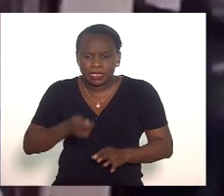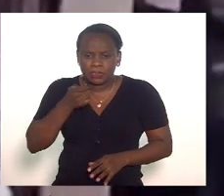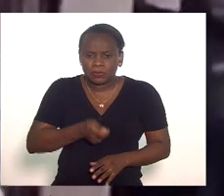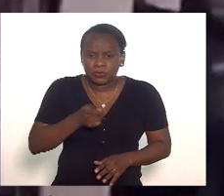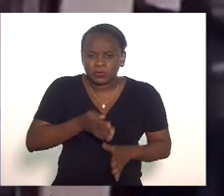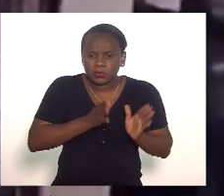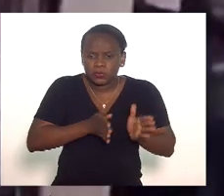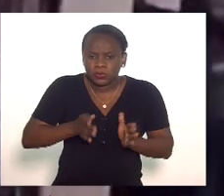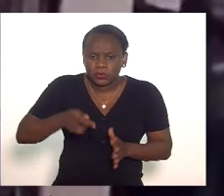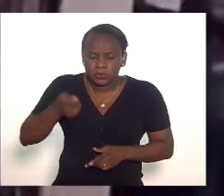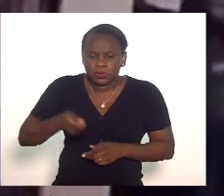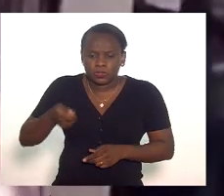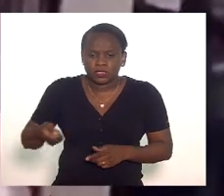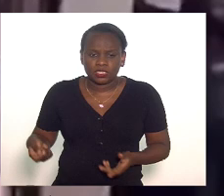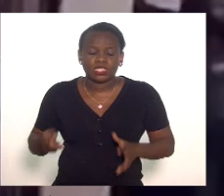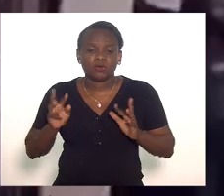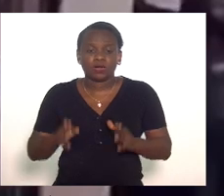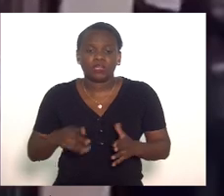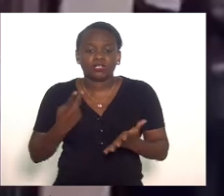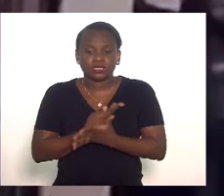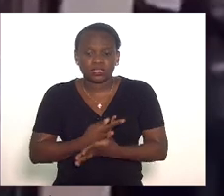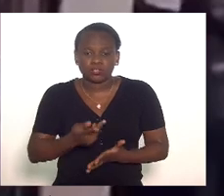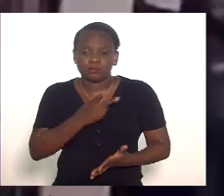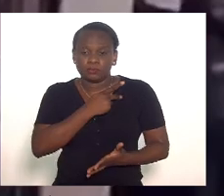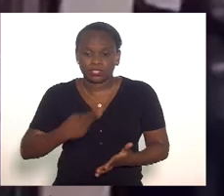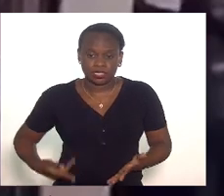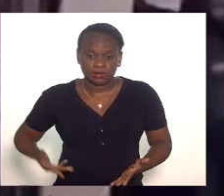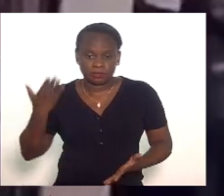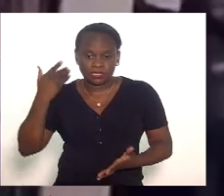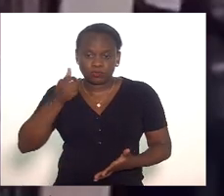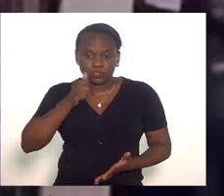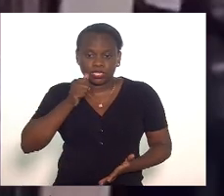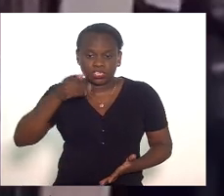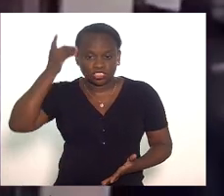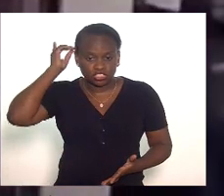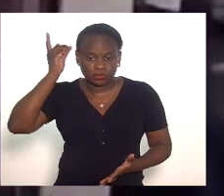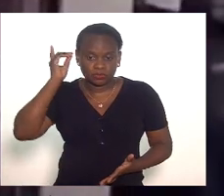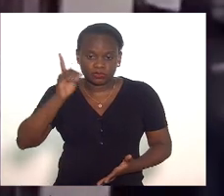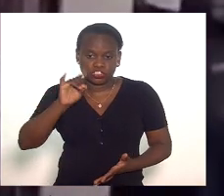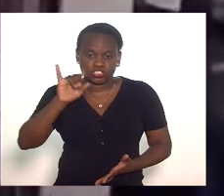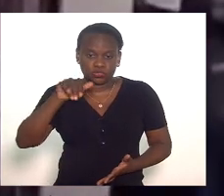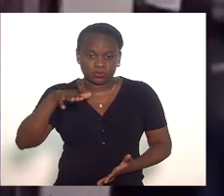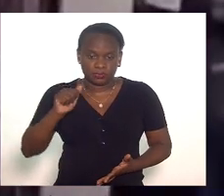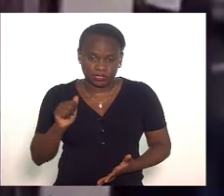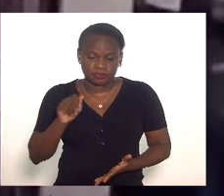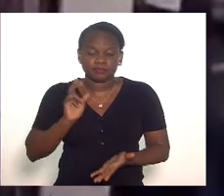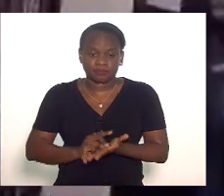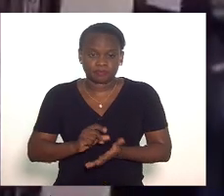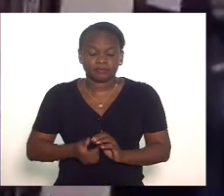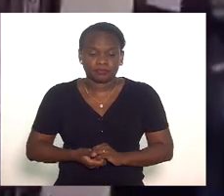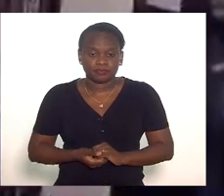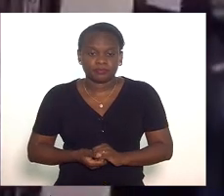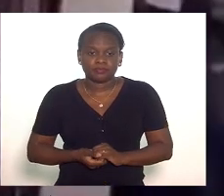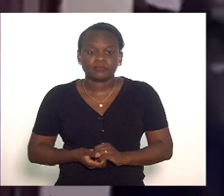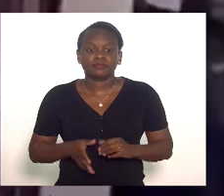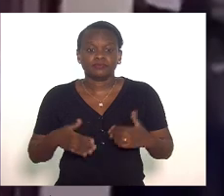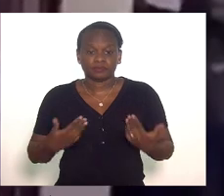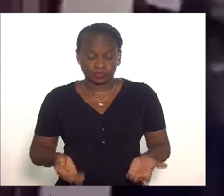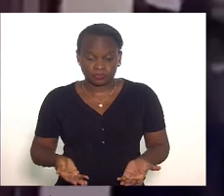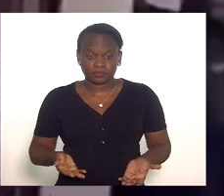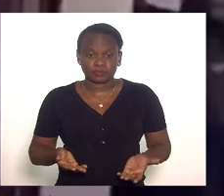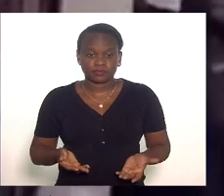articulada como no caso da presidenta Dilma é verdade entendeu então